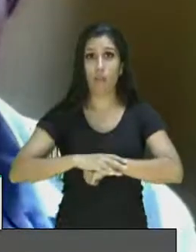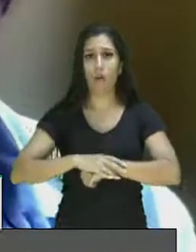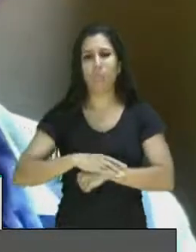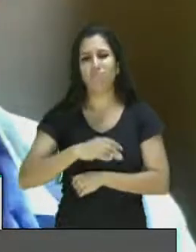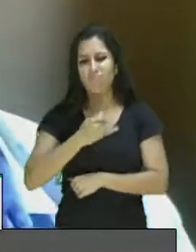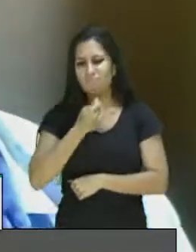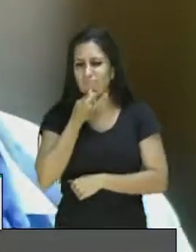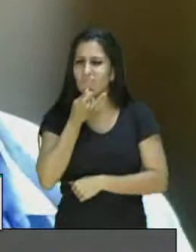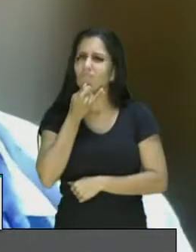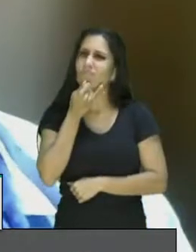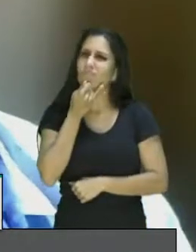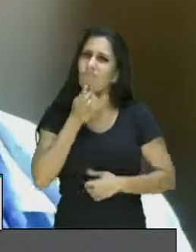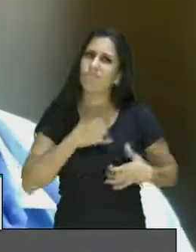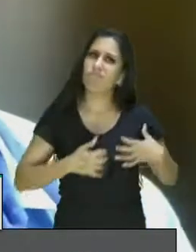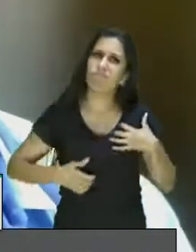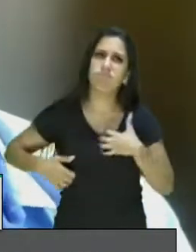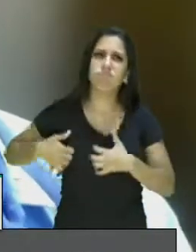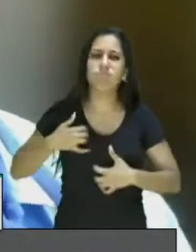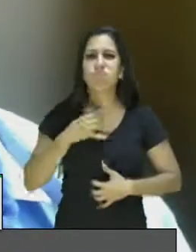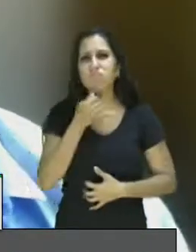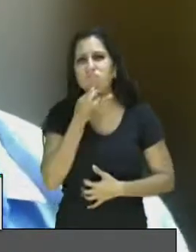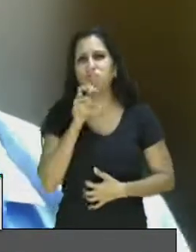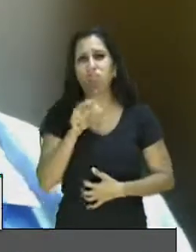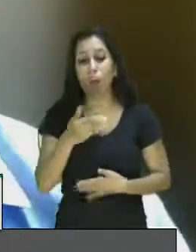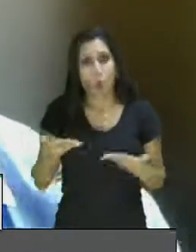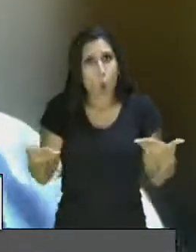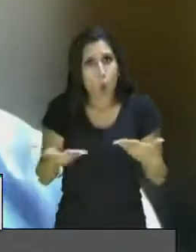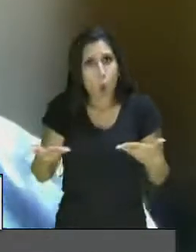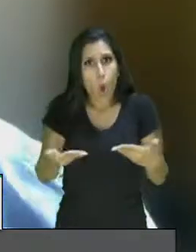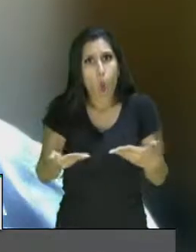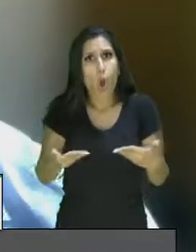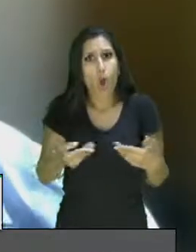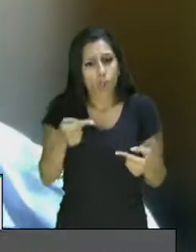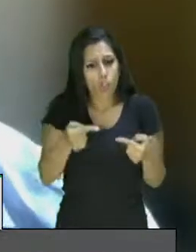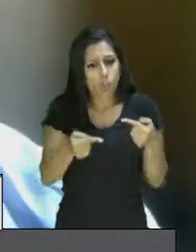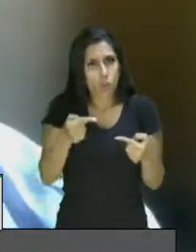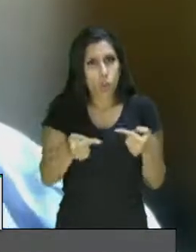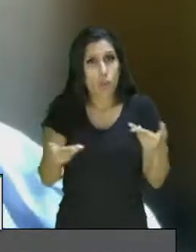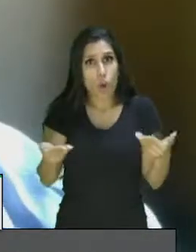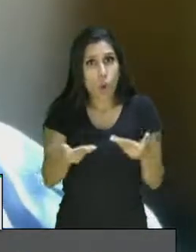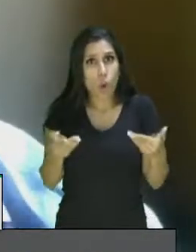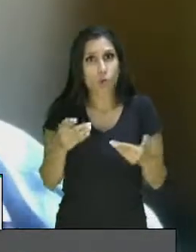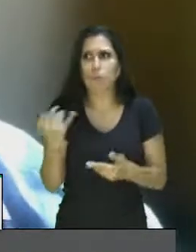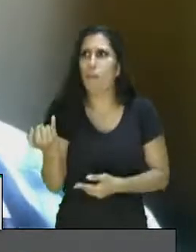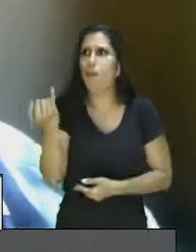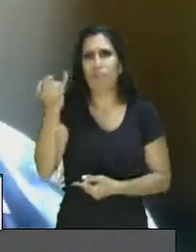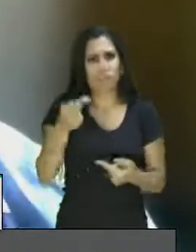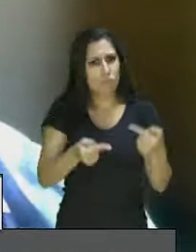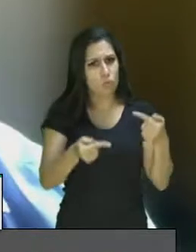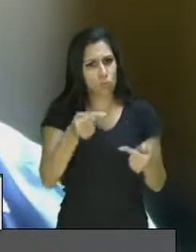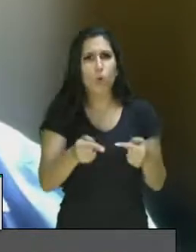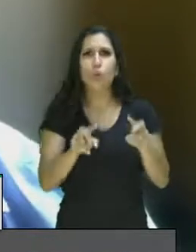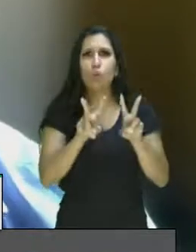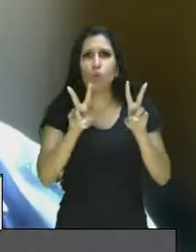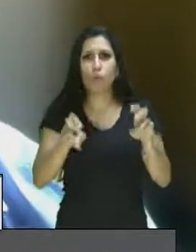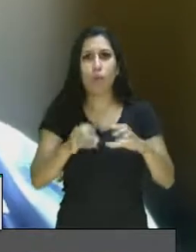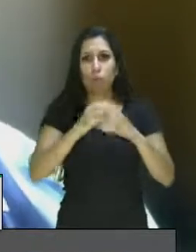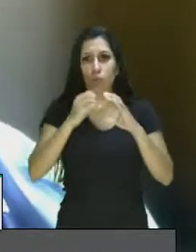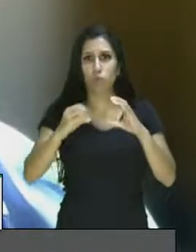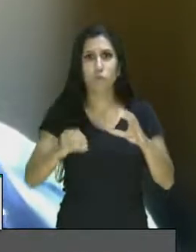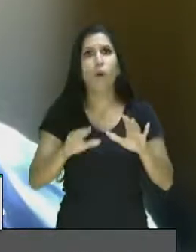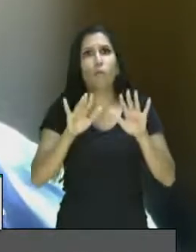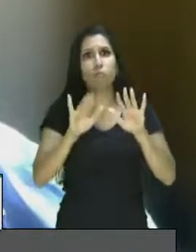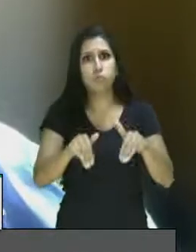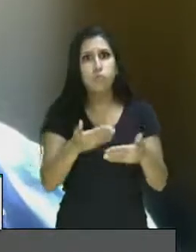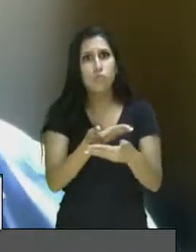hoje, numa discussão de tamanha importância como essa que estamos fazendo aqui, a respeito do fechamento do